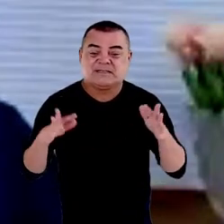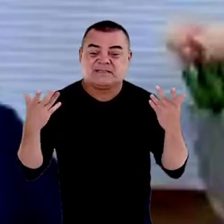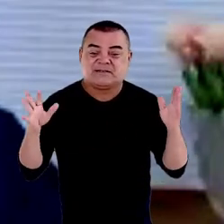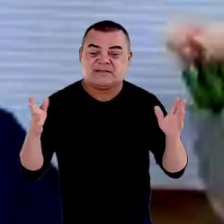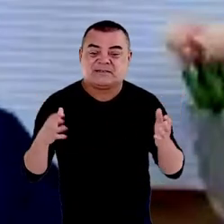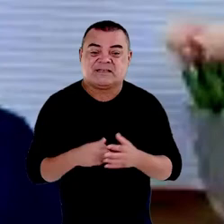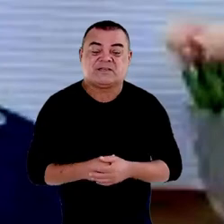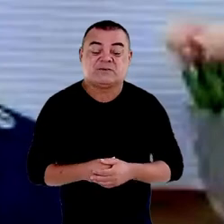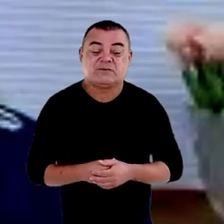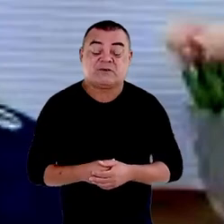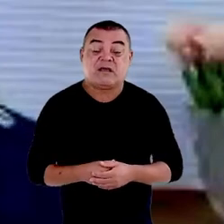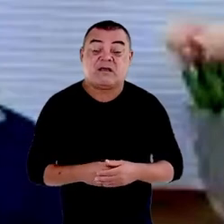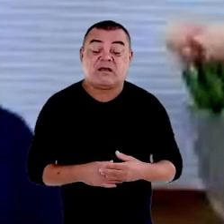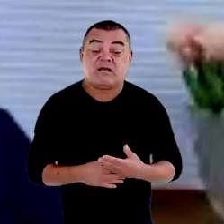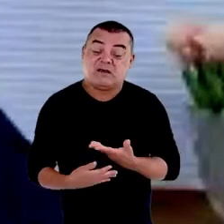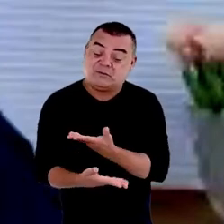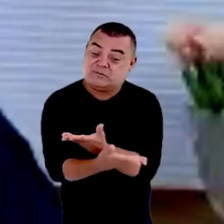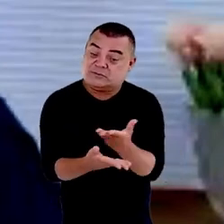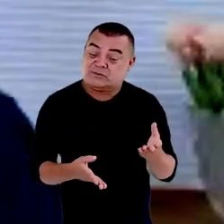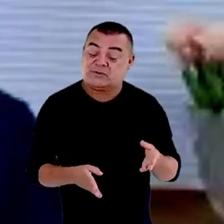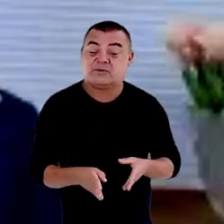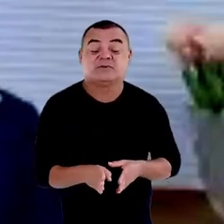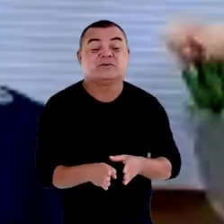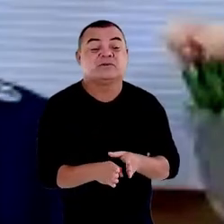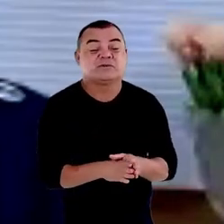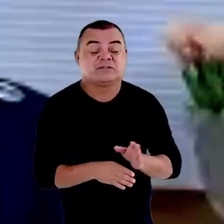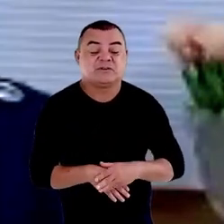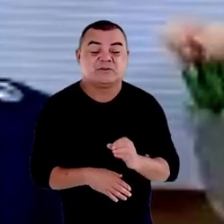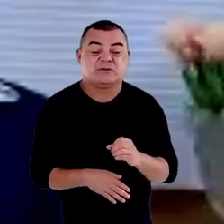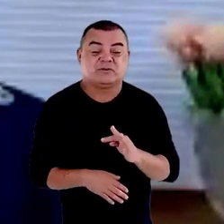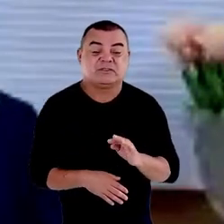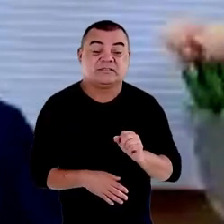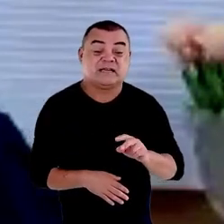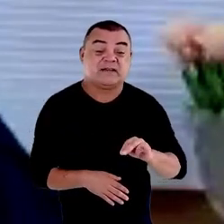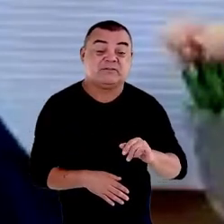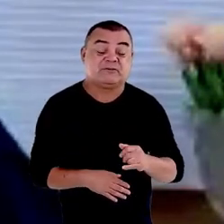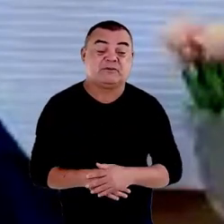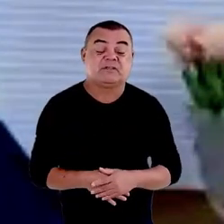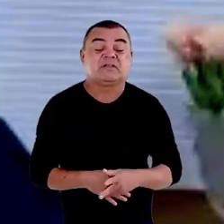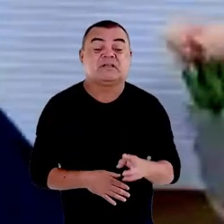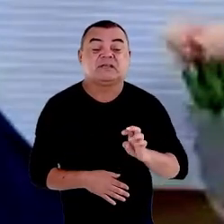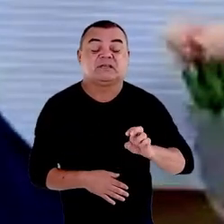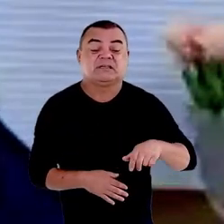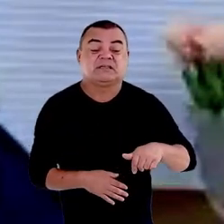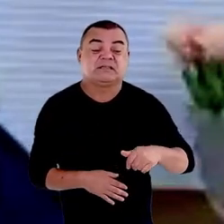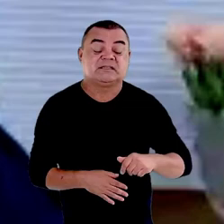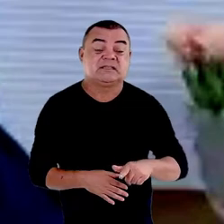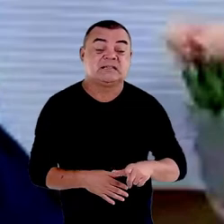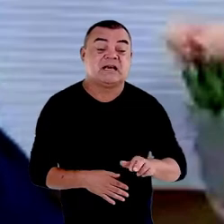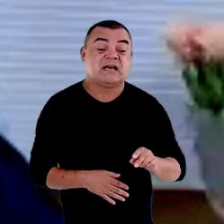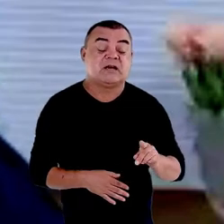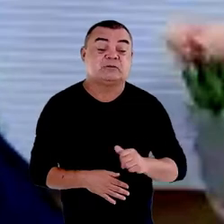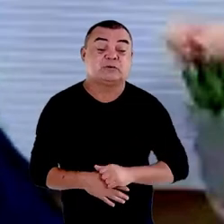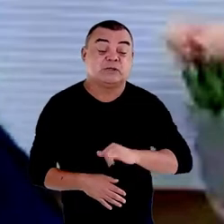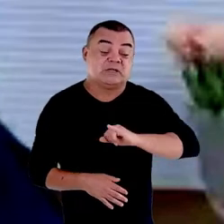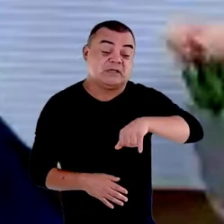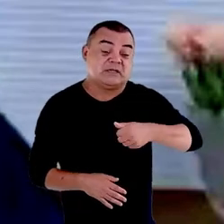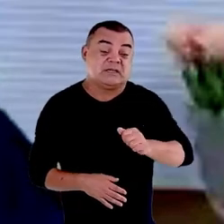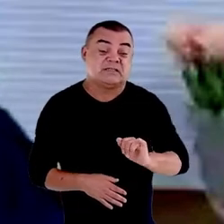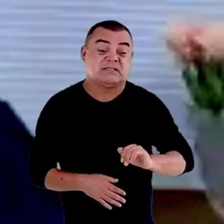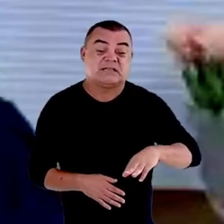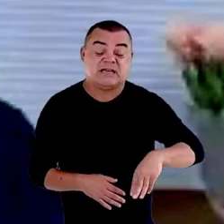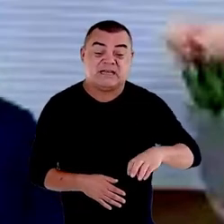aos eminentes conselheiros conselheiro Otávio conselheiro Rinaldo conselheiro Jaime que hoje a partir da